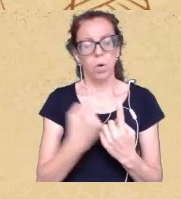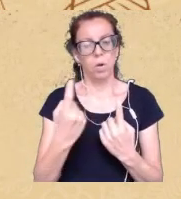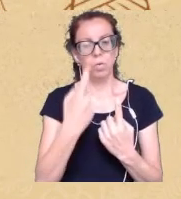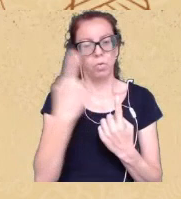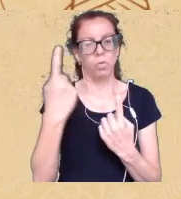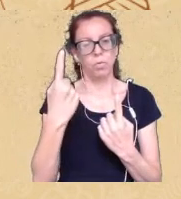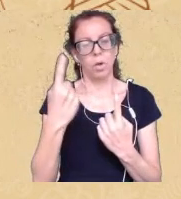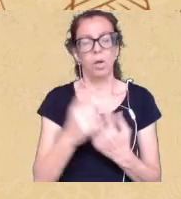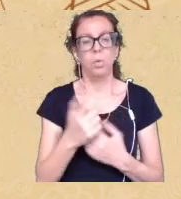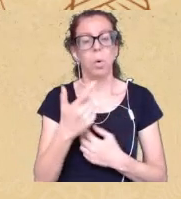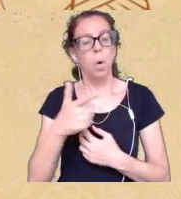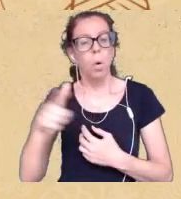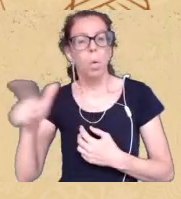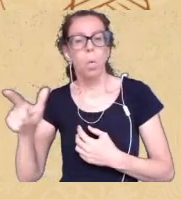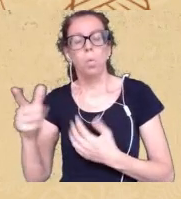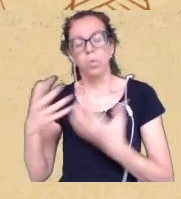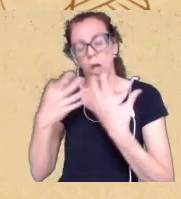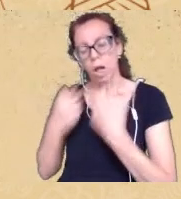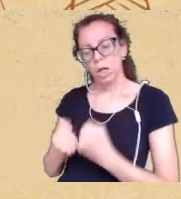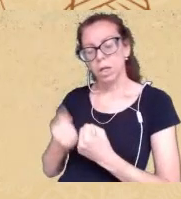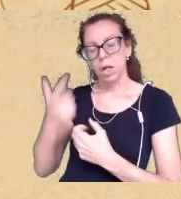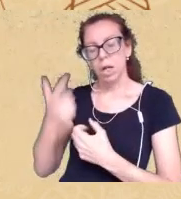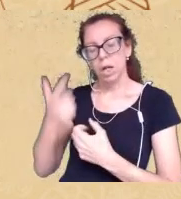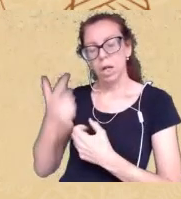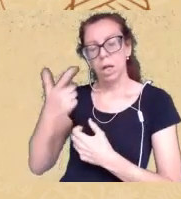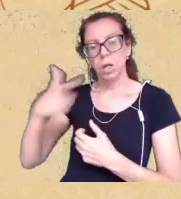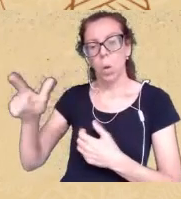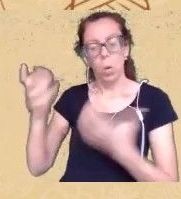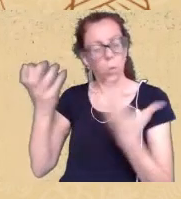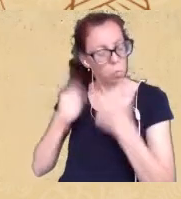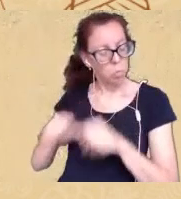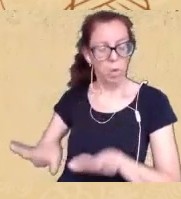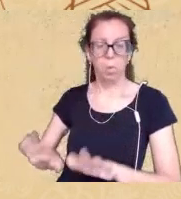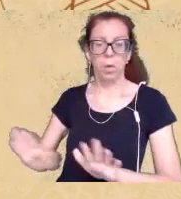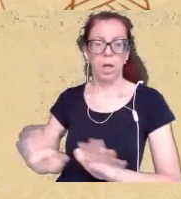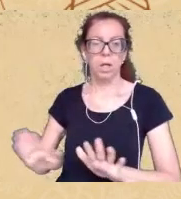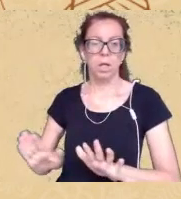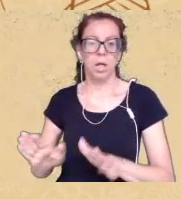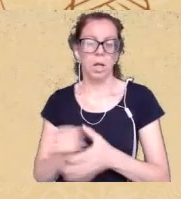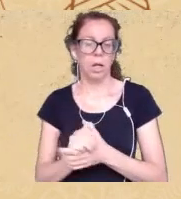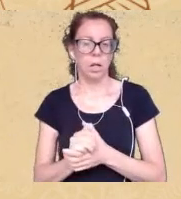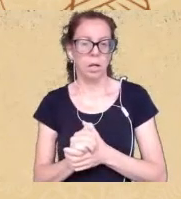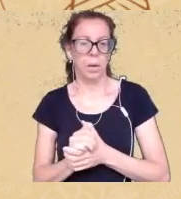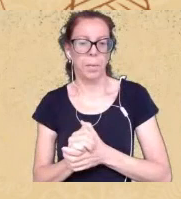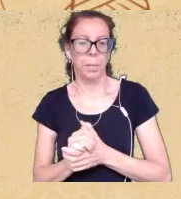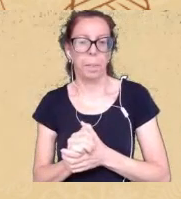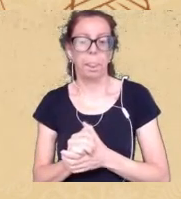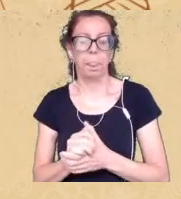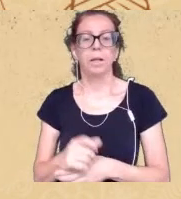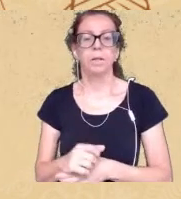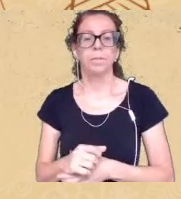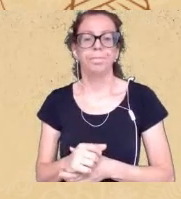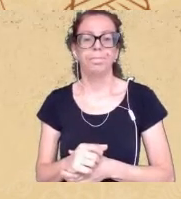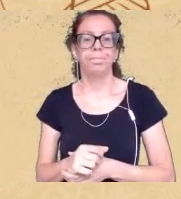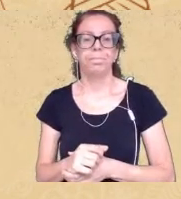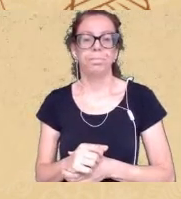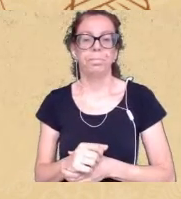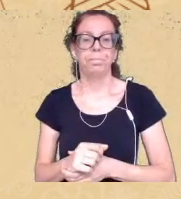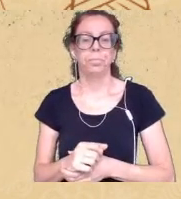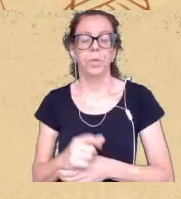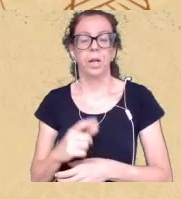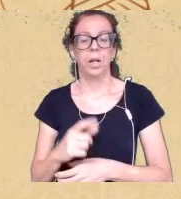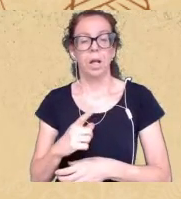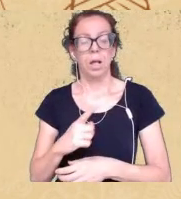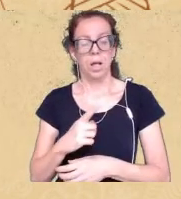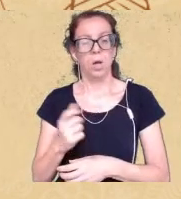outros não mas eu não consigo ter coletivo se eu não tenho identidades fortalecidas eu só vou conseguir